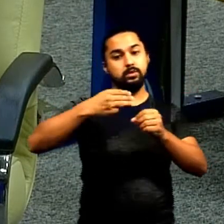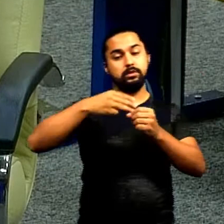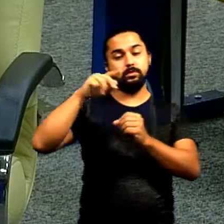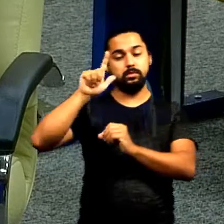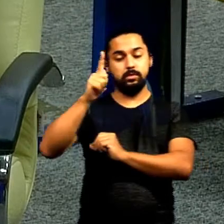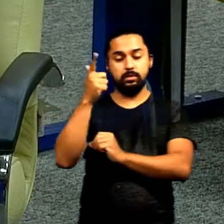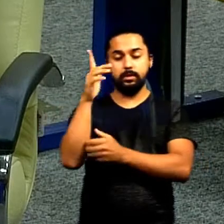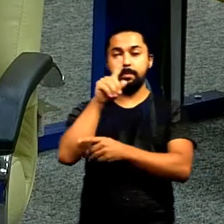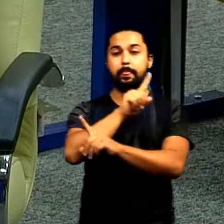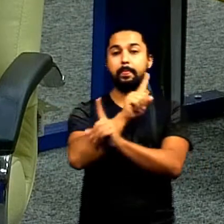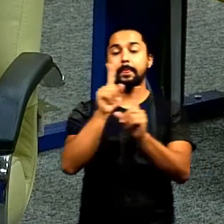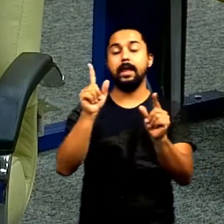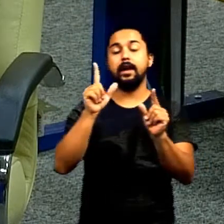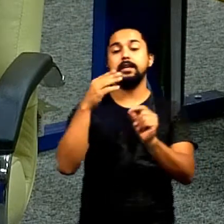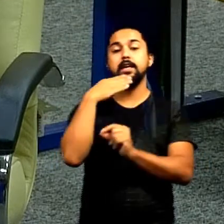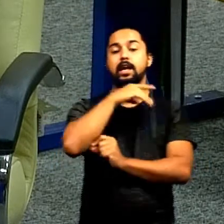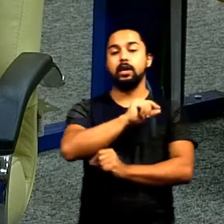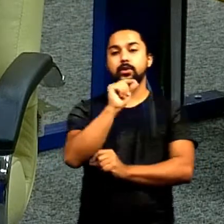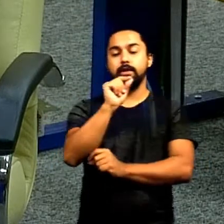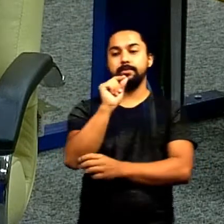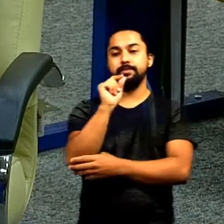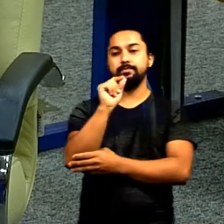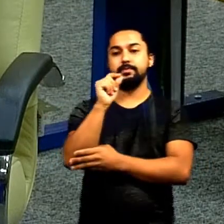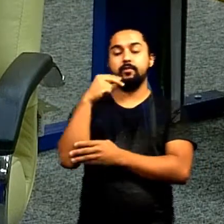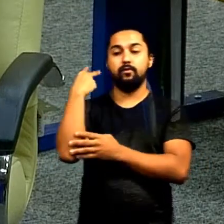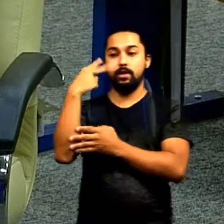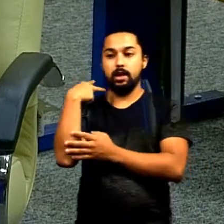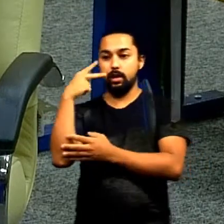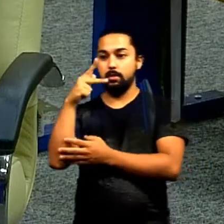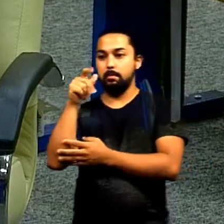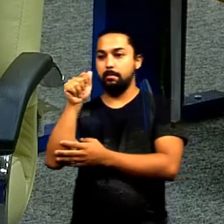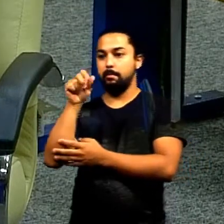de Goiânia mas eu acho que o Paulo Magalhães